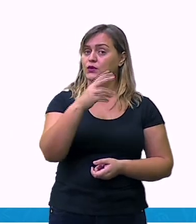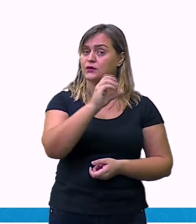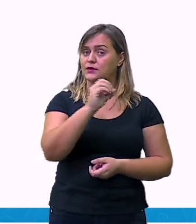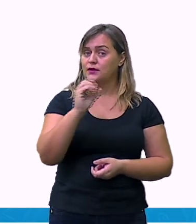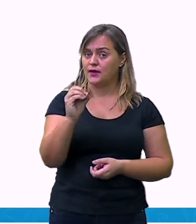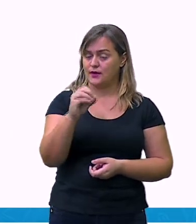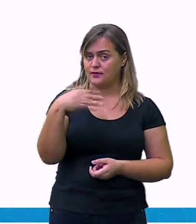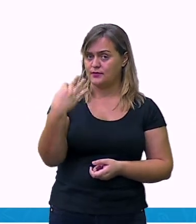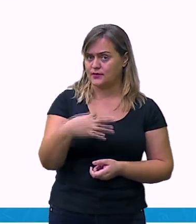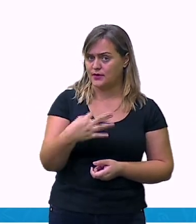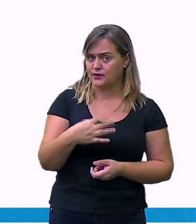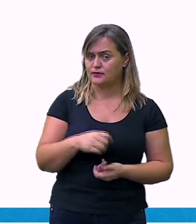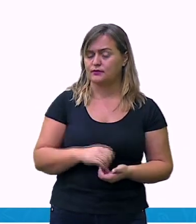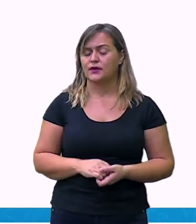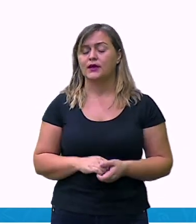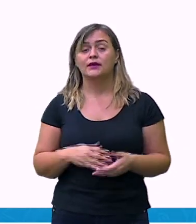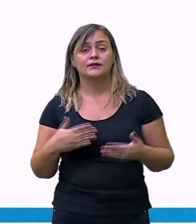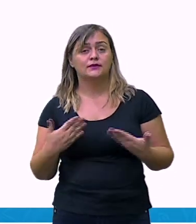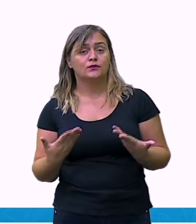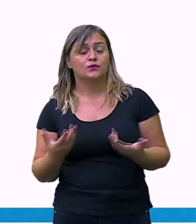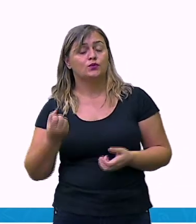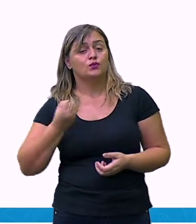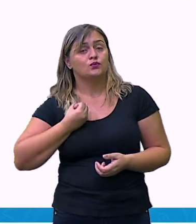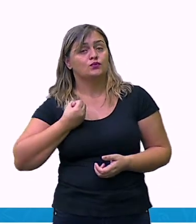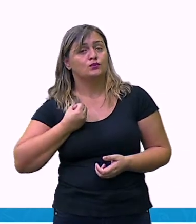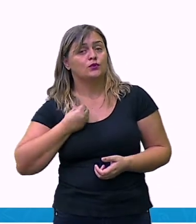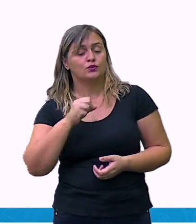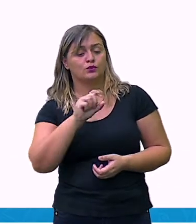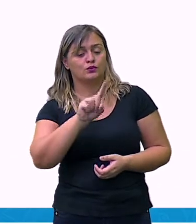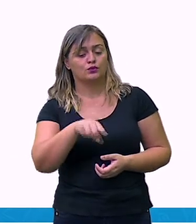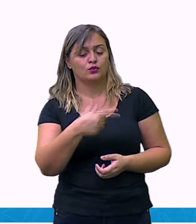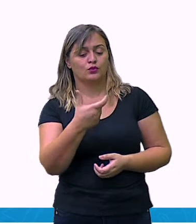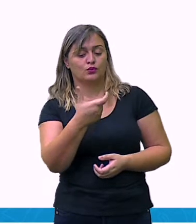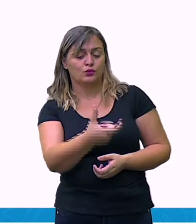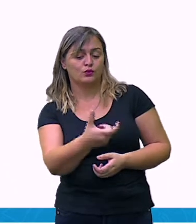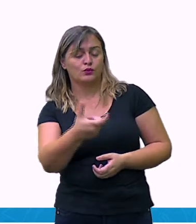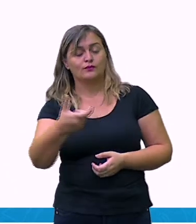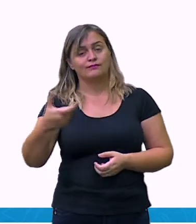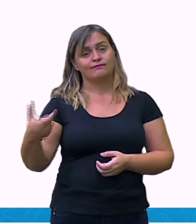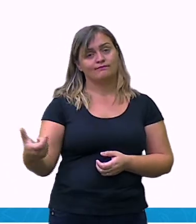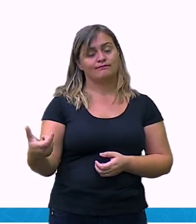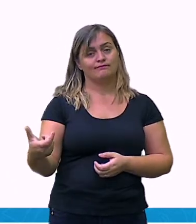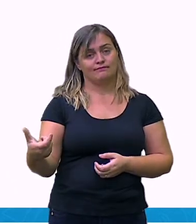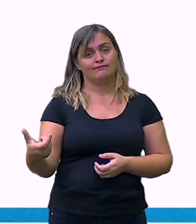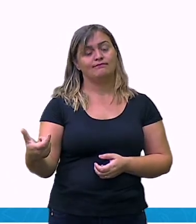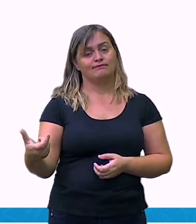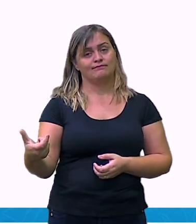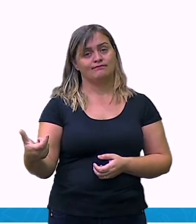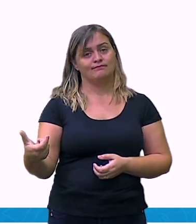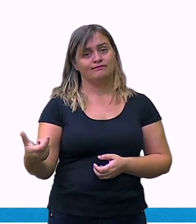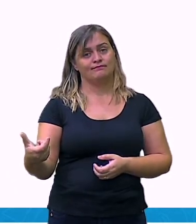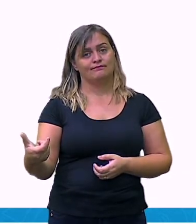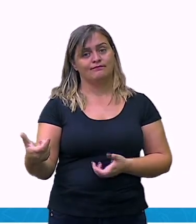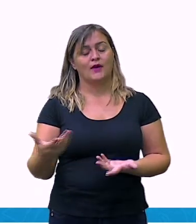Agora, nós vamos analisar aqui o numerador. O numerador é o algarismo 1. Correto?